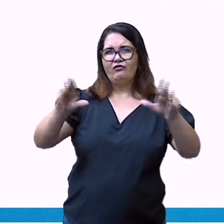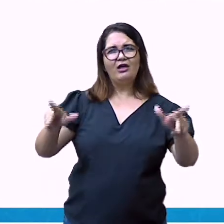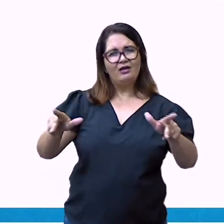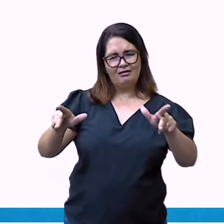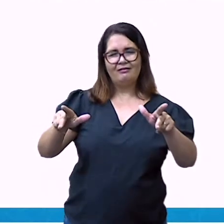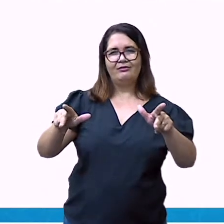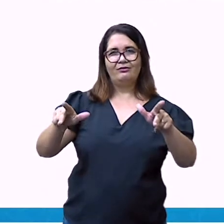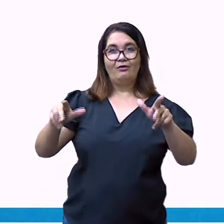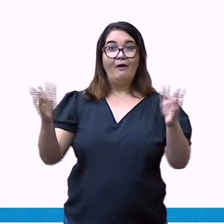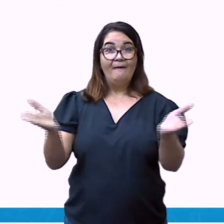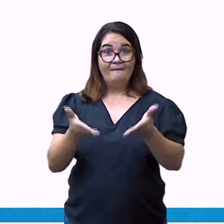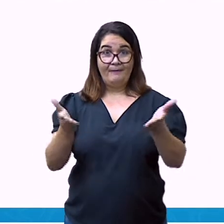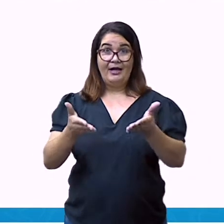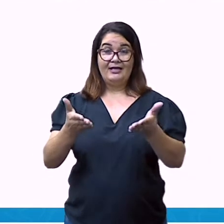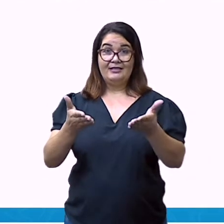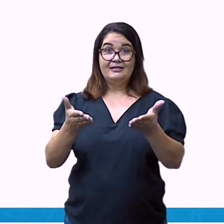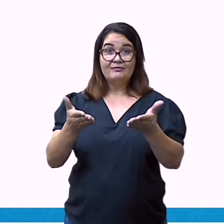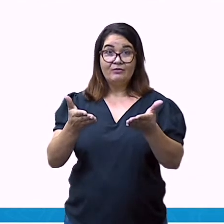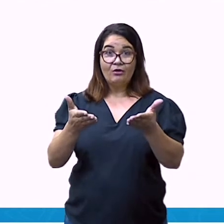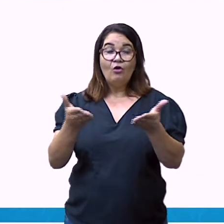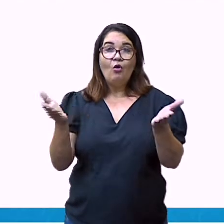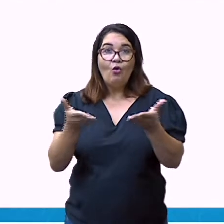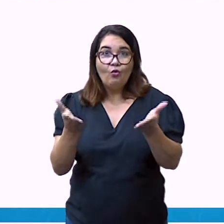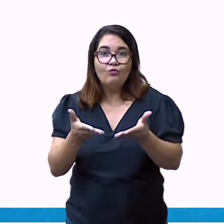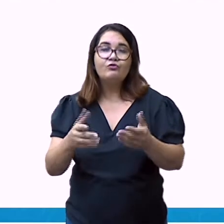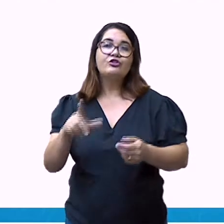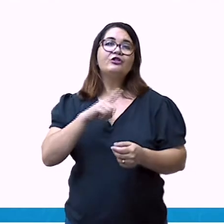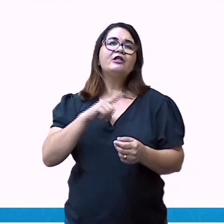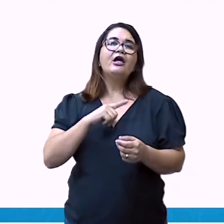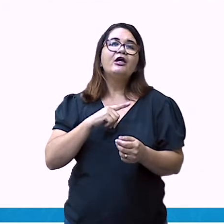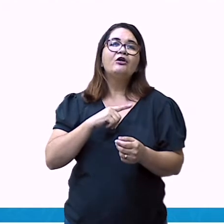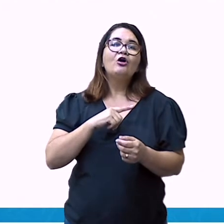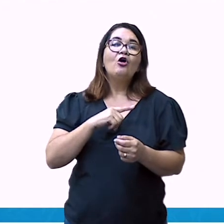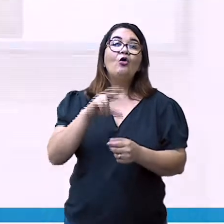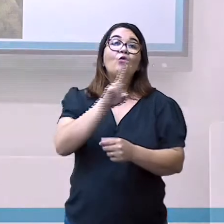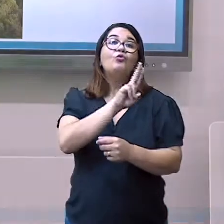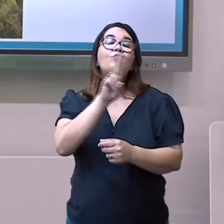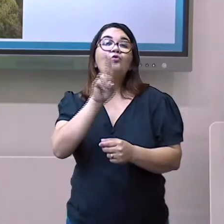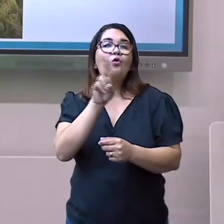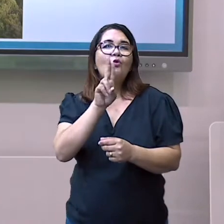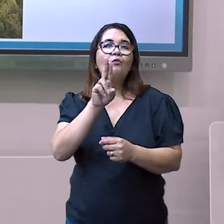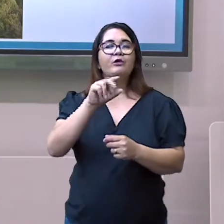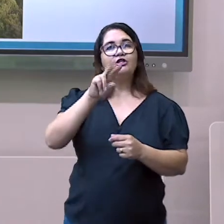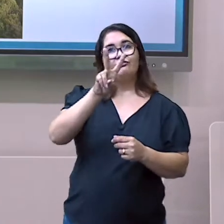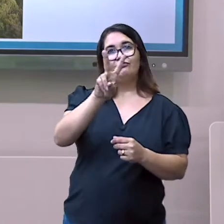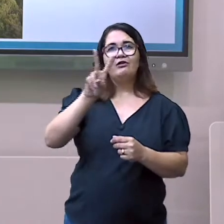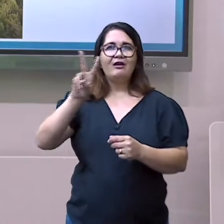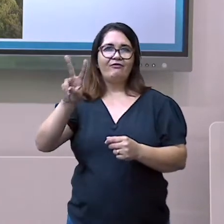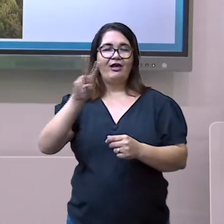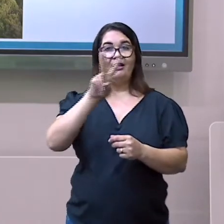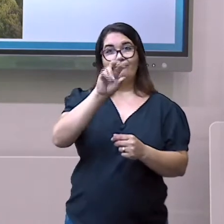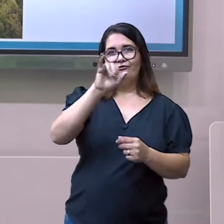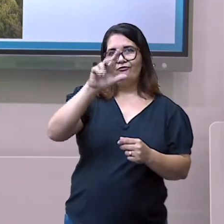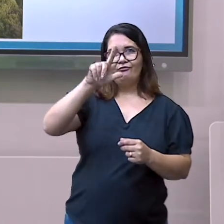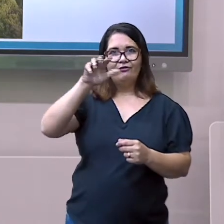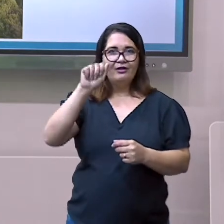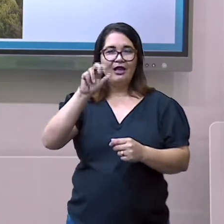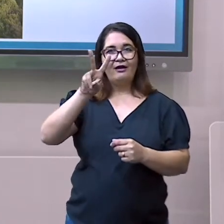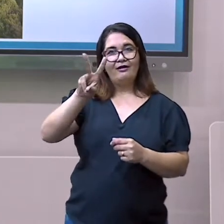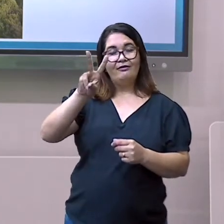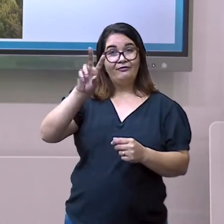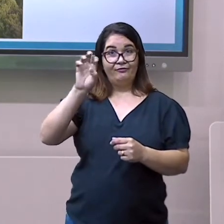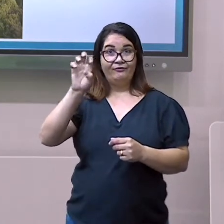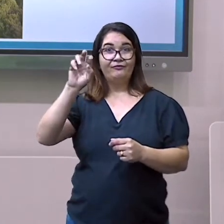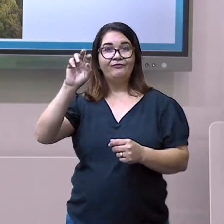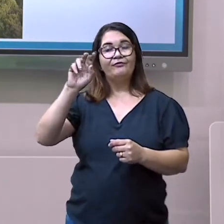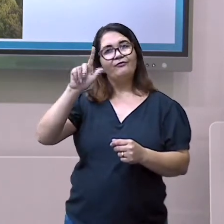Fernandes Coutinho. Donatária da Capitania do Espírito Santo e foi a sede da Capitania até